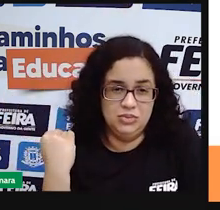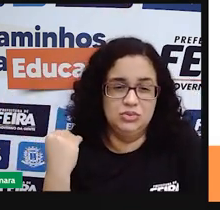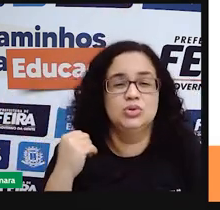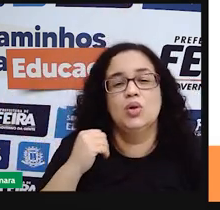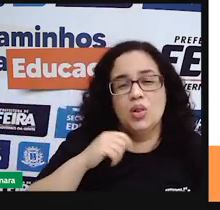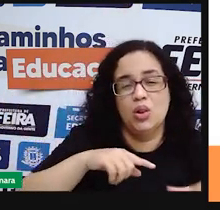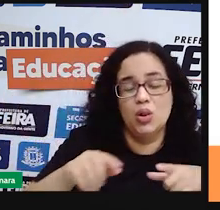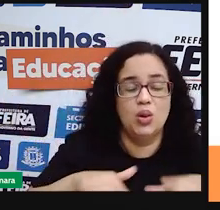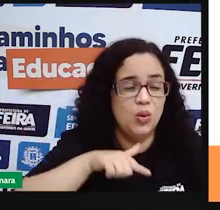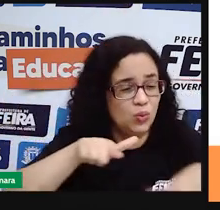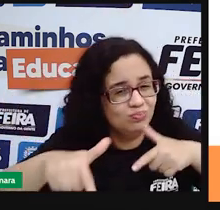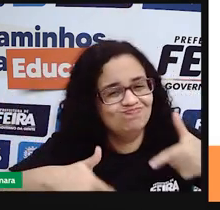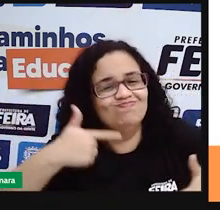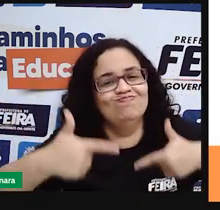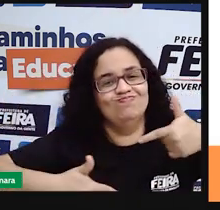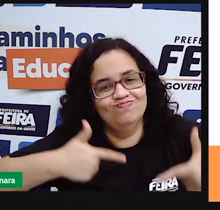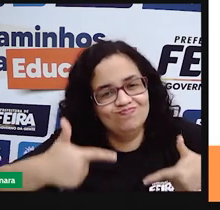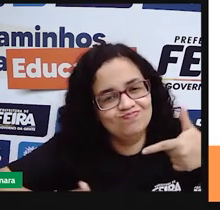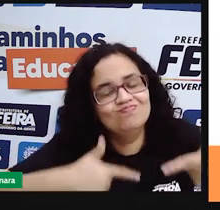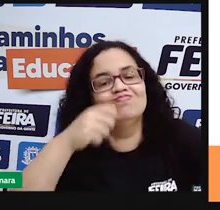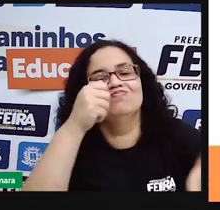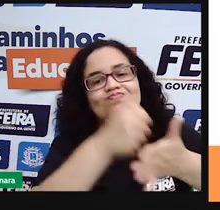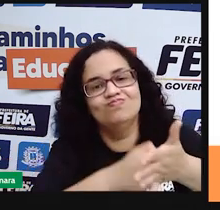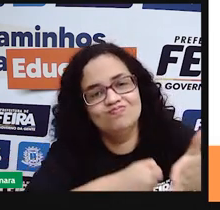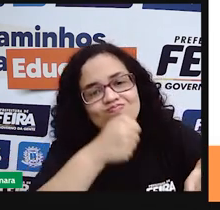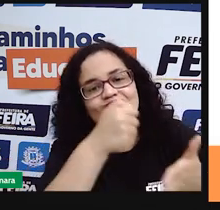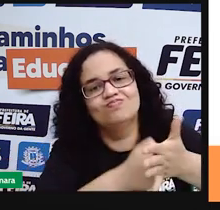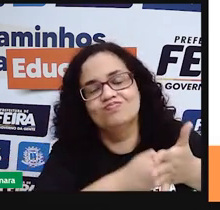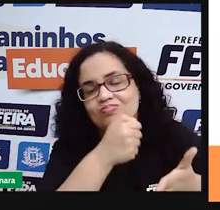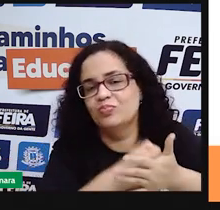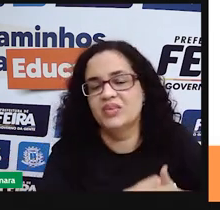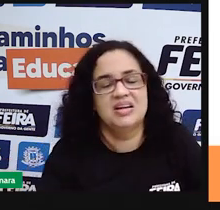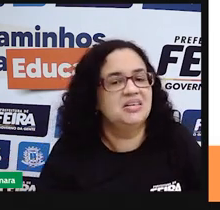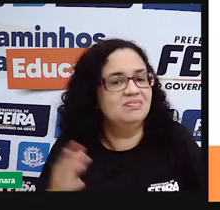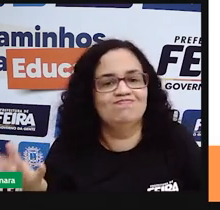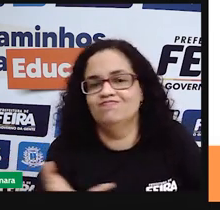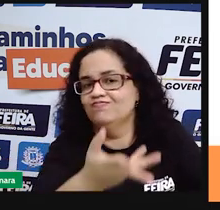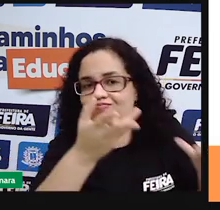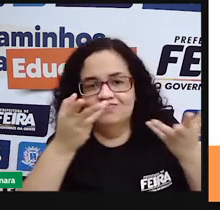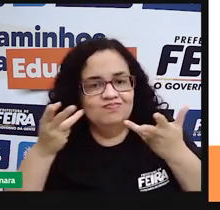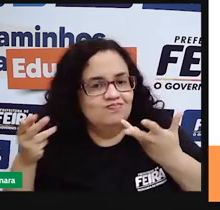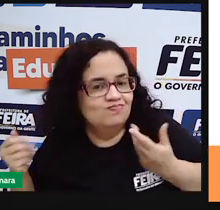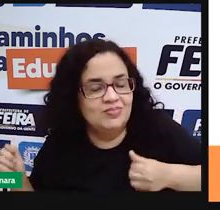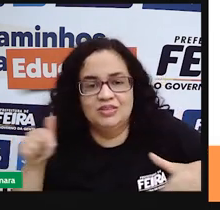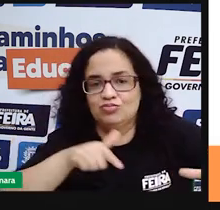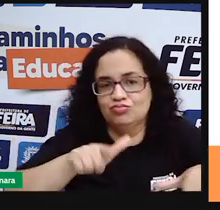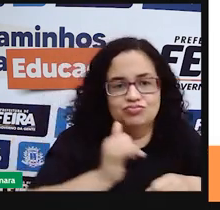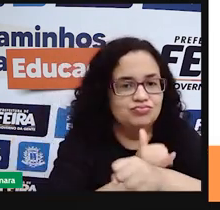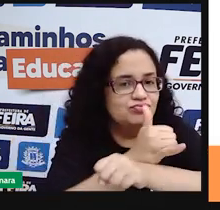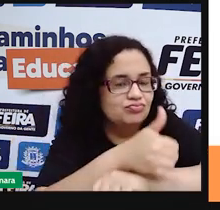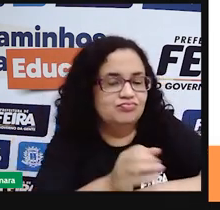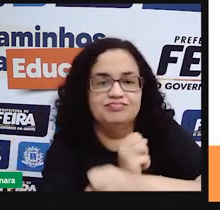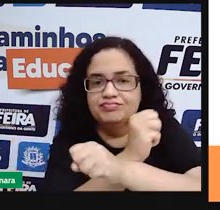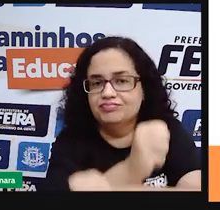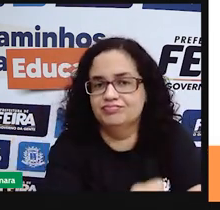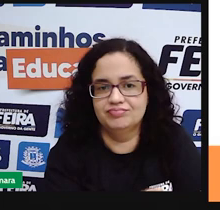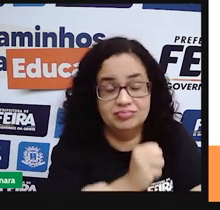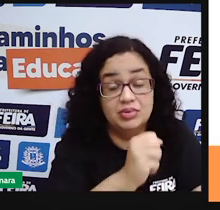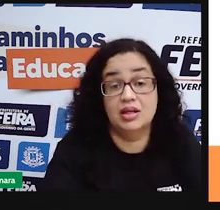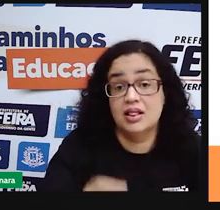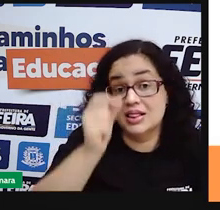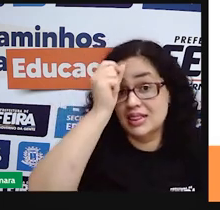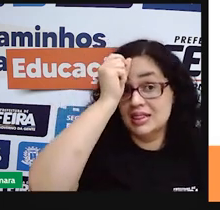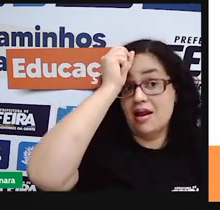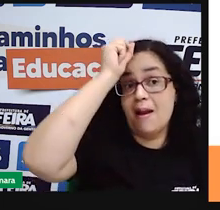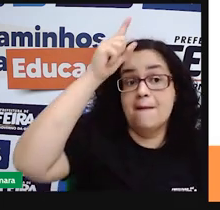resistência, por não aceitarem ser escravizados, né? Ali nos conflitos, nas guerras. Mas também